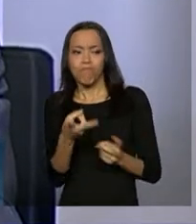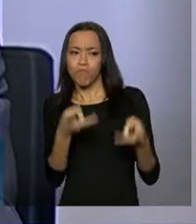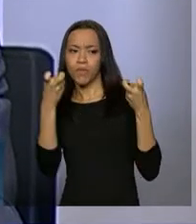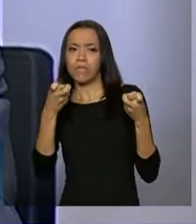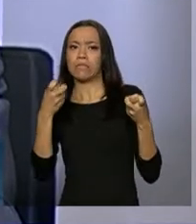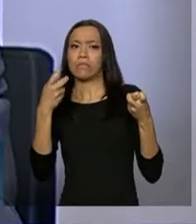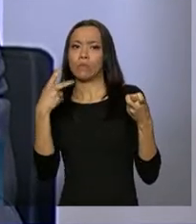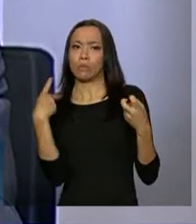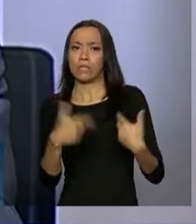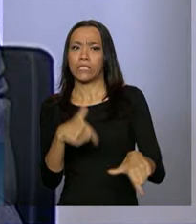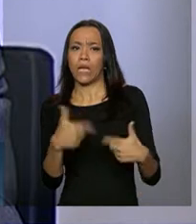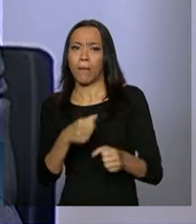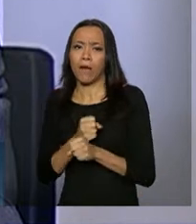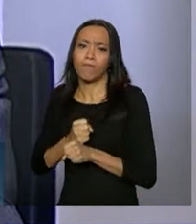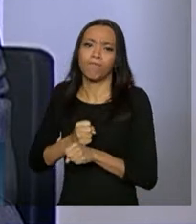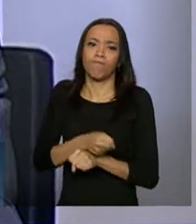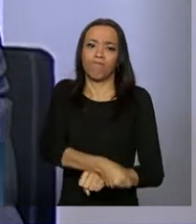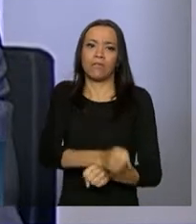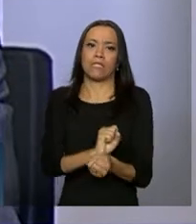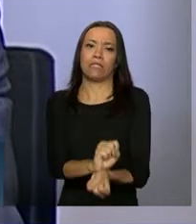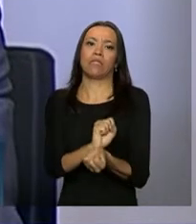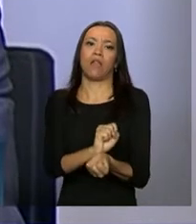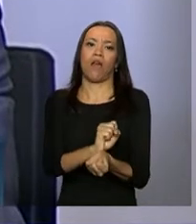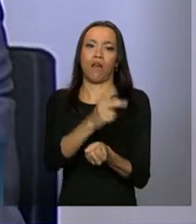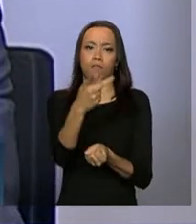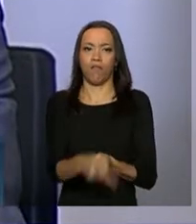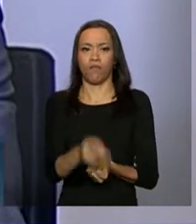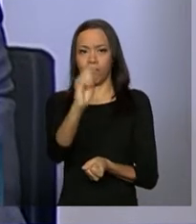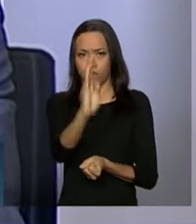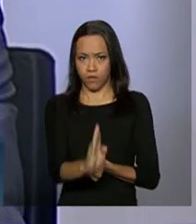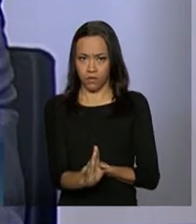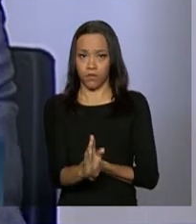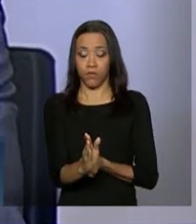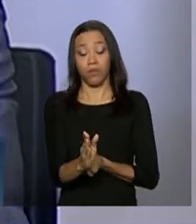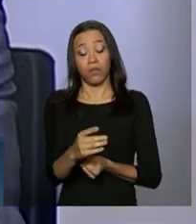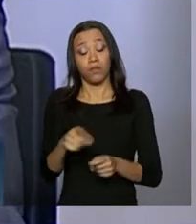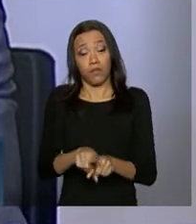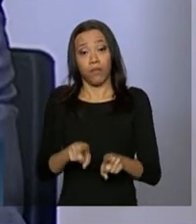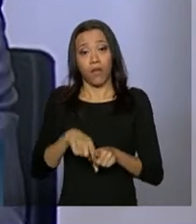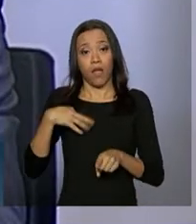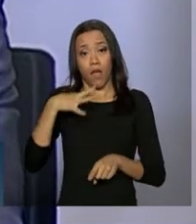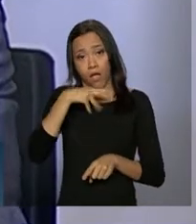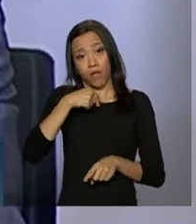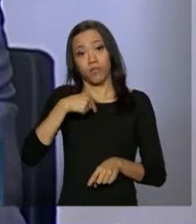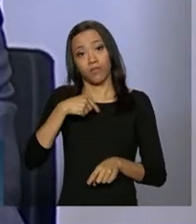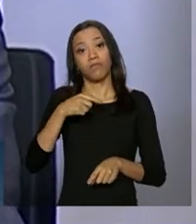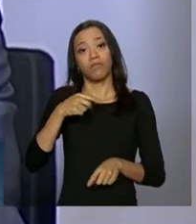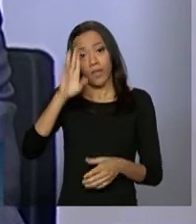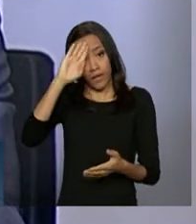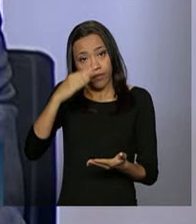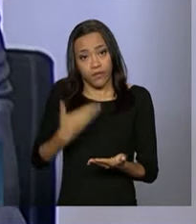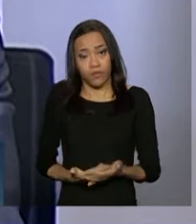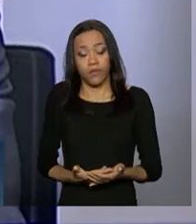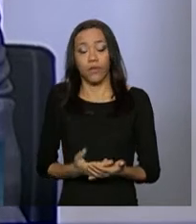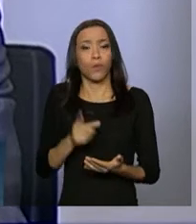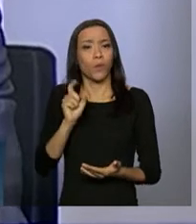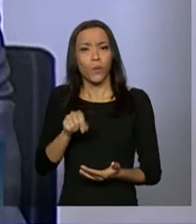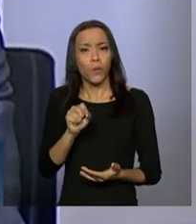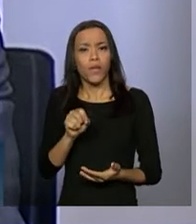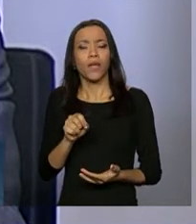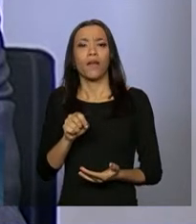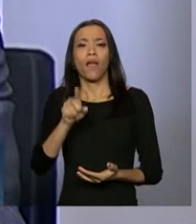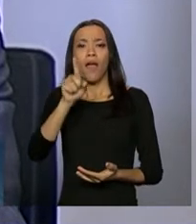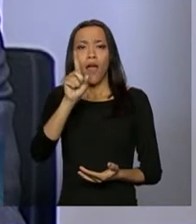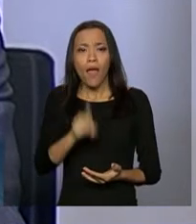escravo em seu território. também acho, creio que, marca o acerto